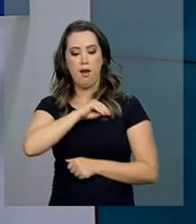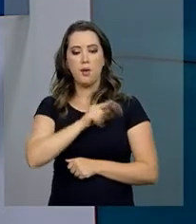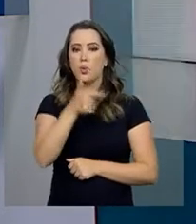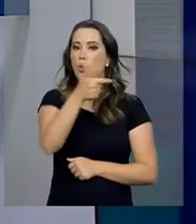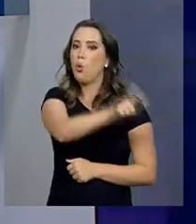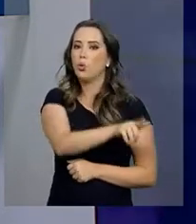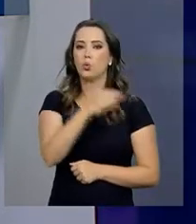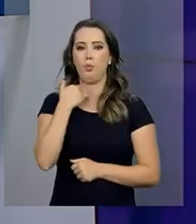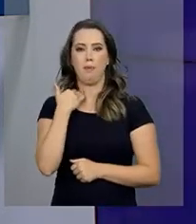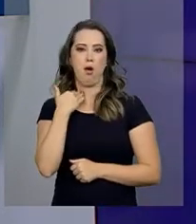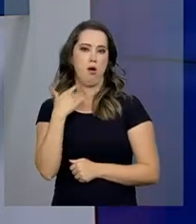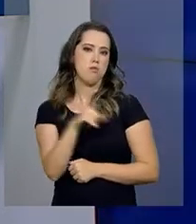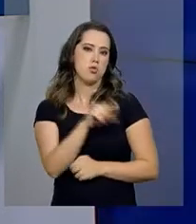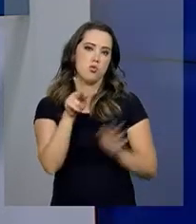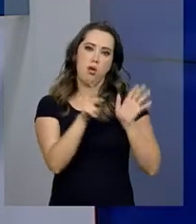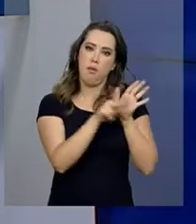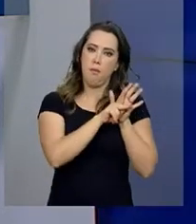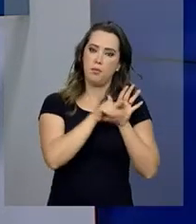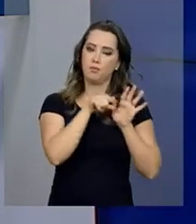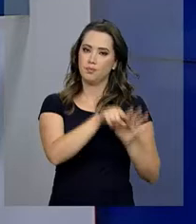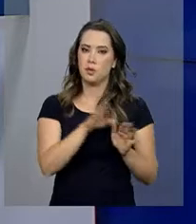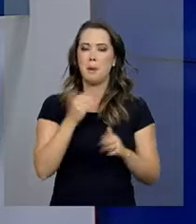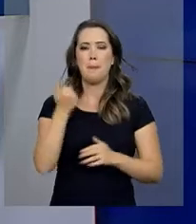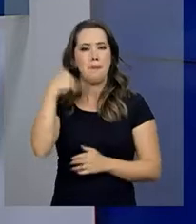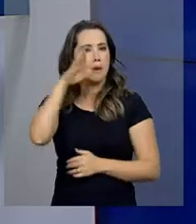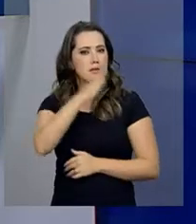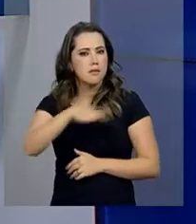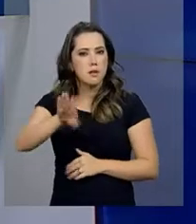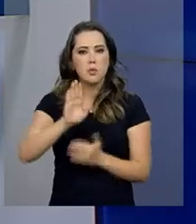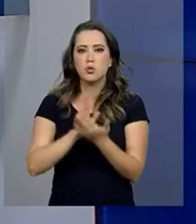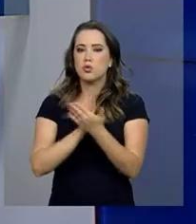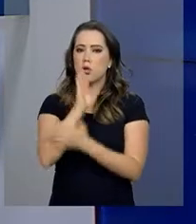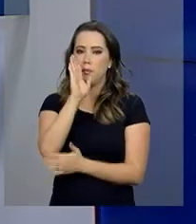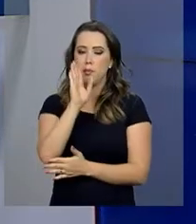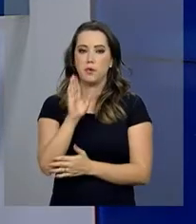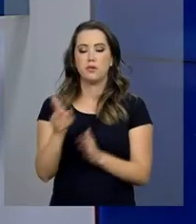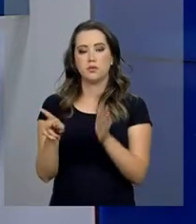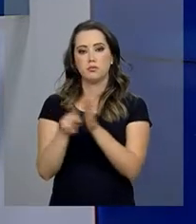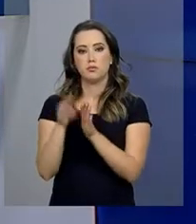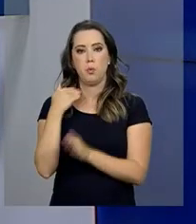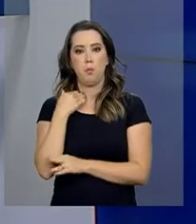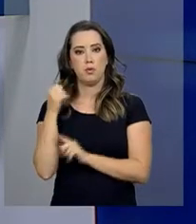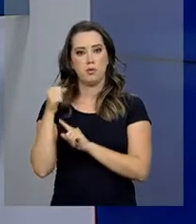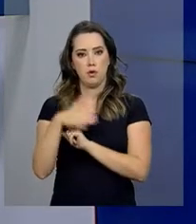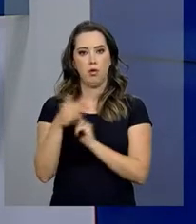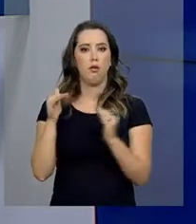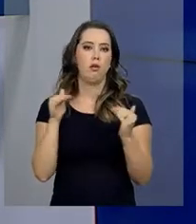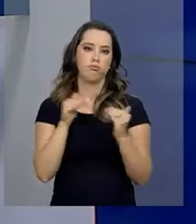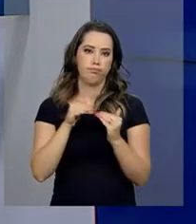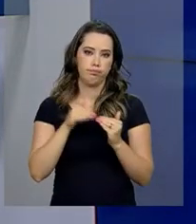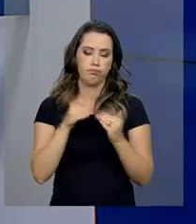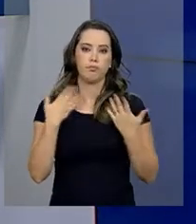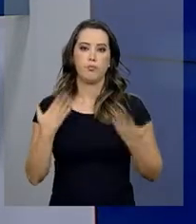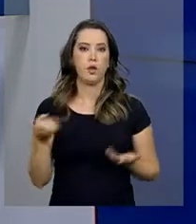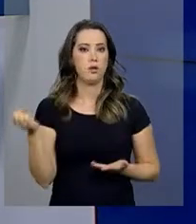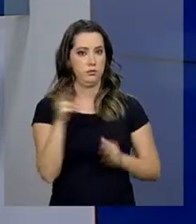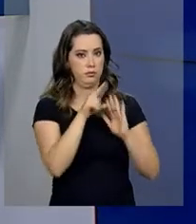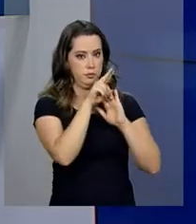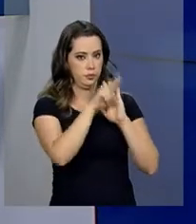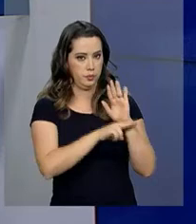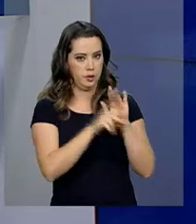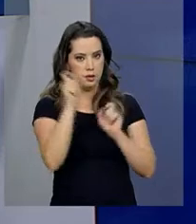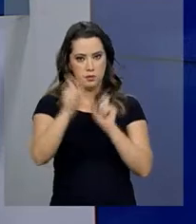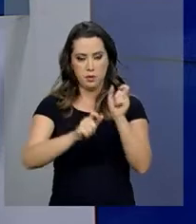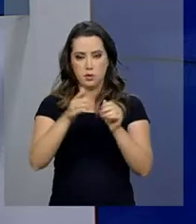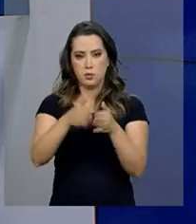outro banco. Desses pedidos, mais da metade foi aprovada segundo dados do Banco Central. Pelas novas normas, os